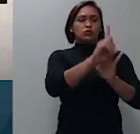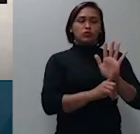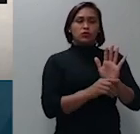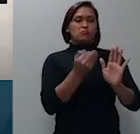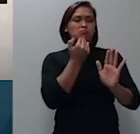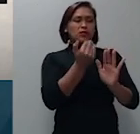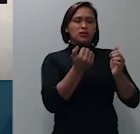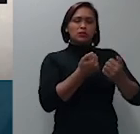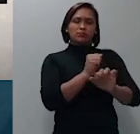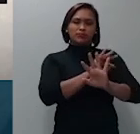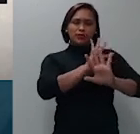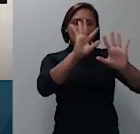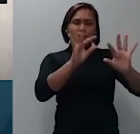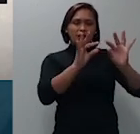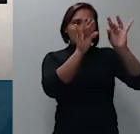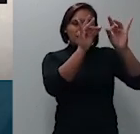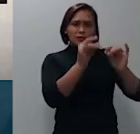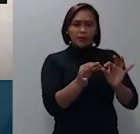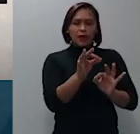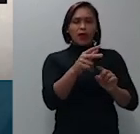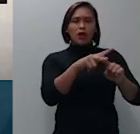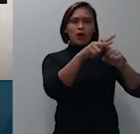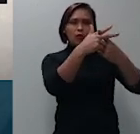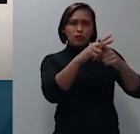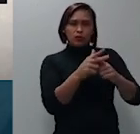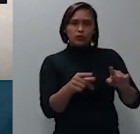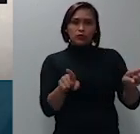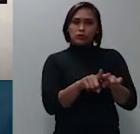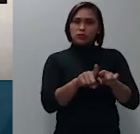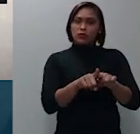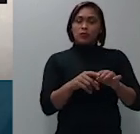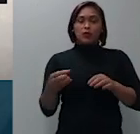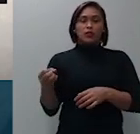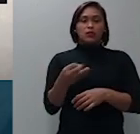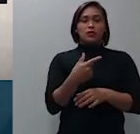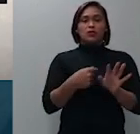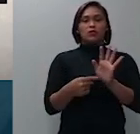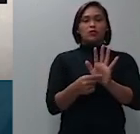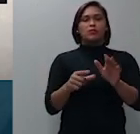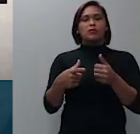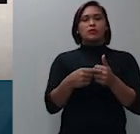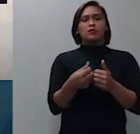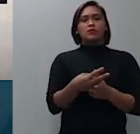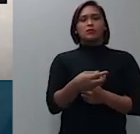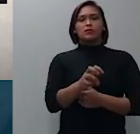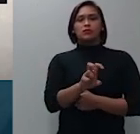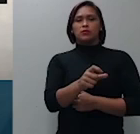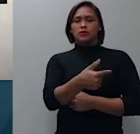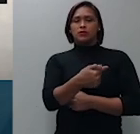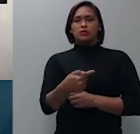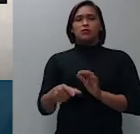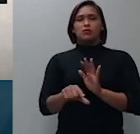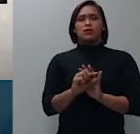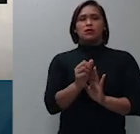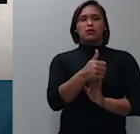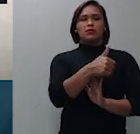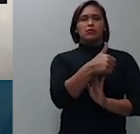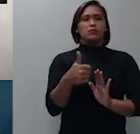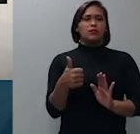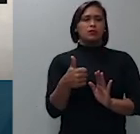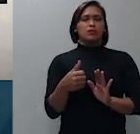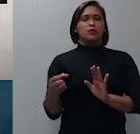e ou ajustes inovação trazida pelo artigo 357 parágrafo primeiro do novo CPC